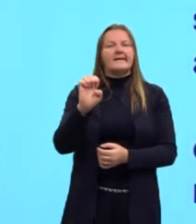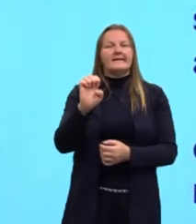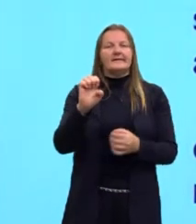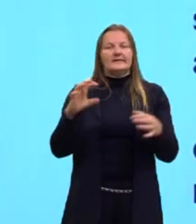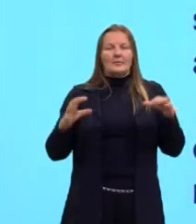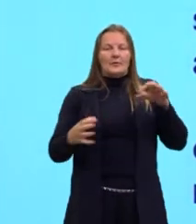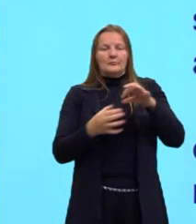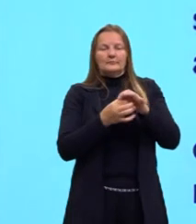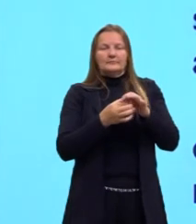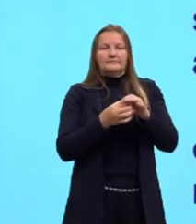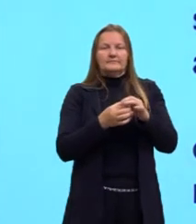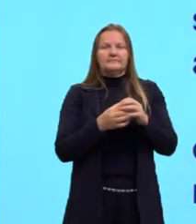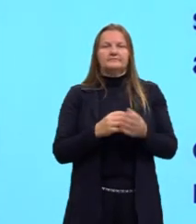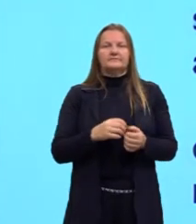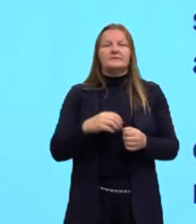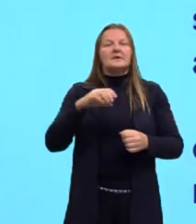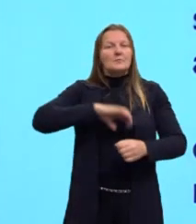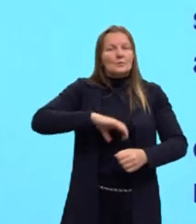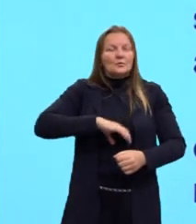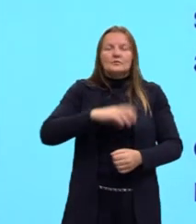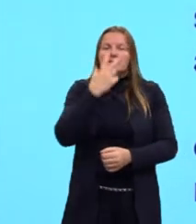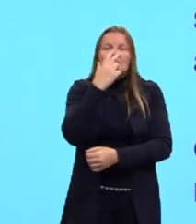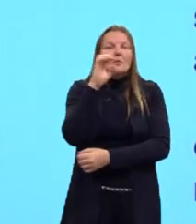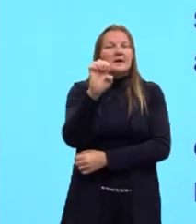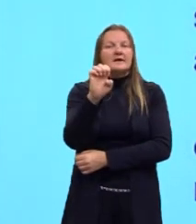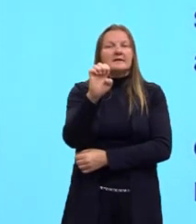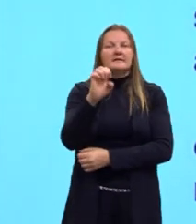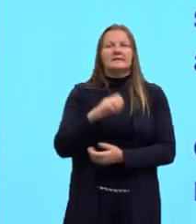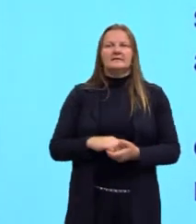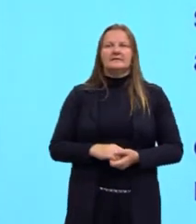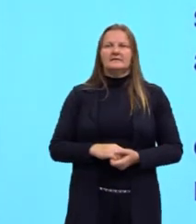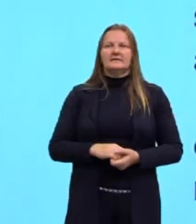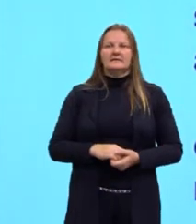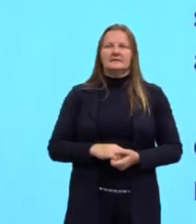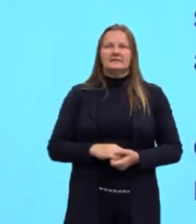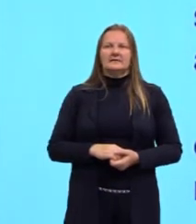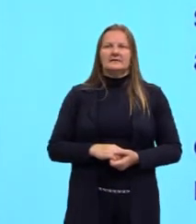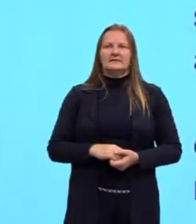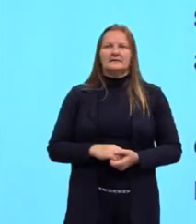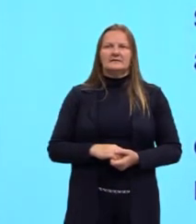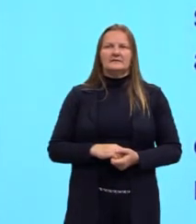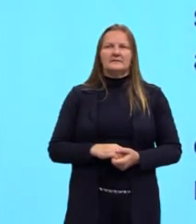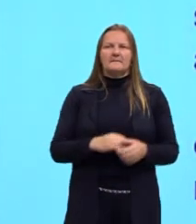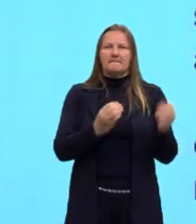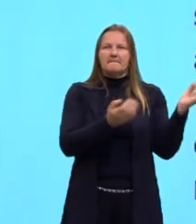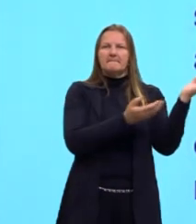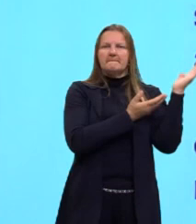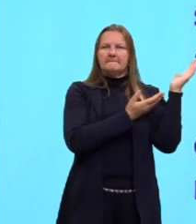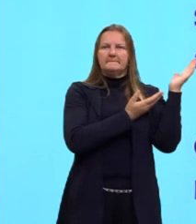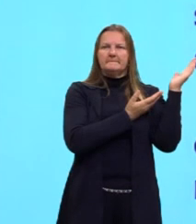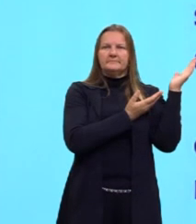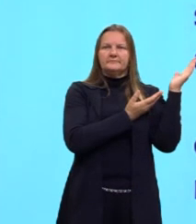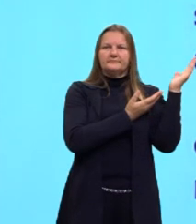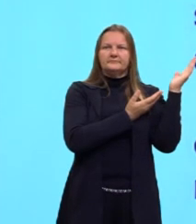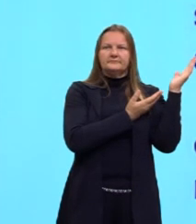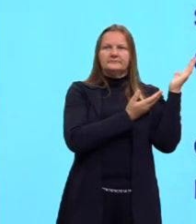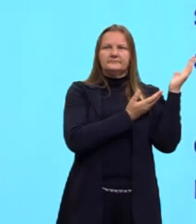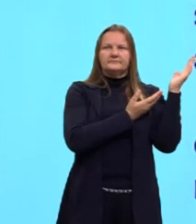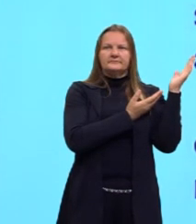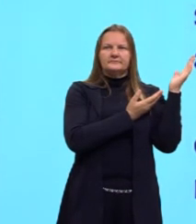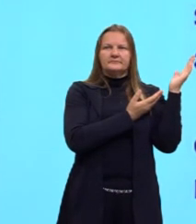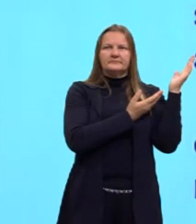conhecem dentro da língua portuguesa. O even, ele também está trazendo um contraste.